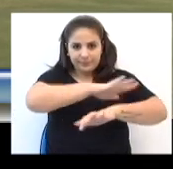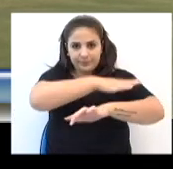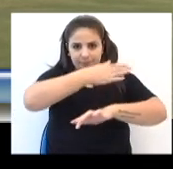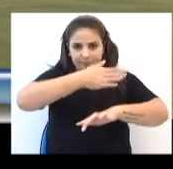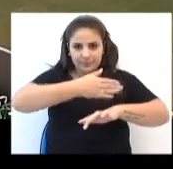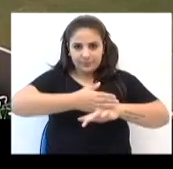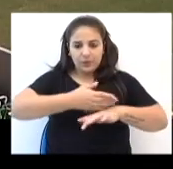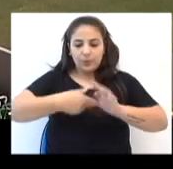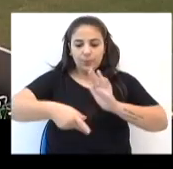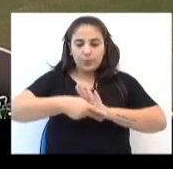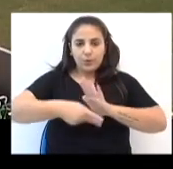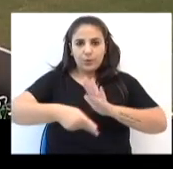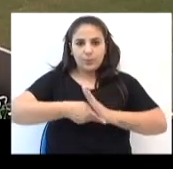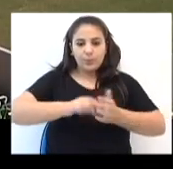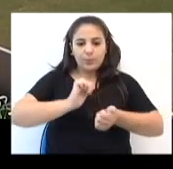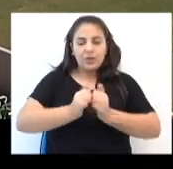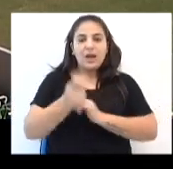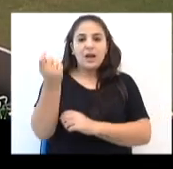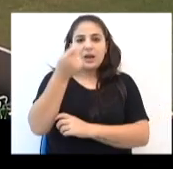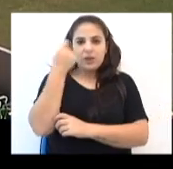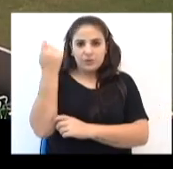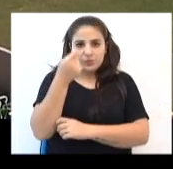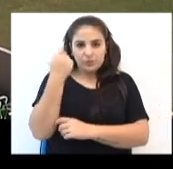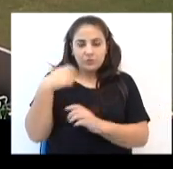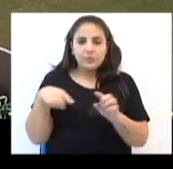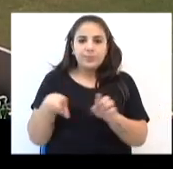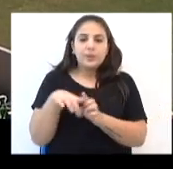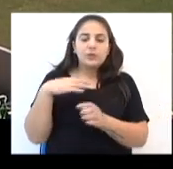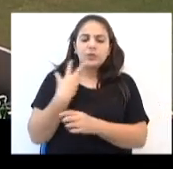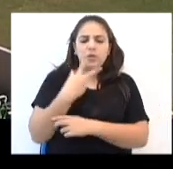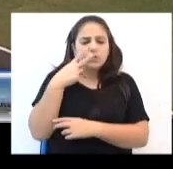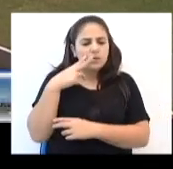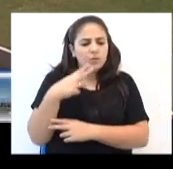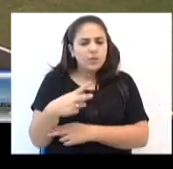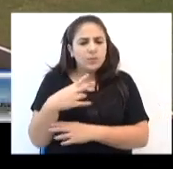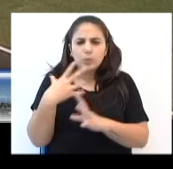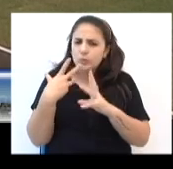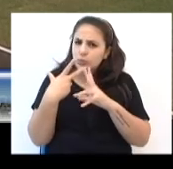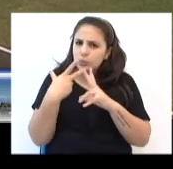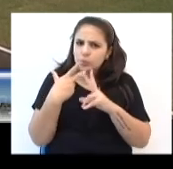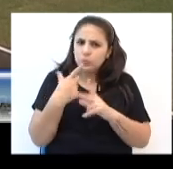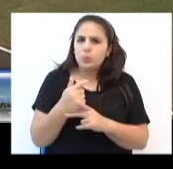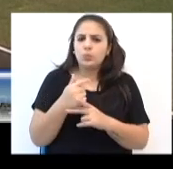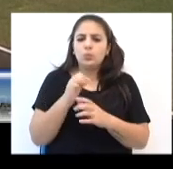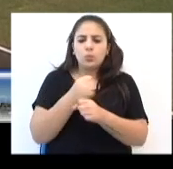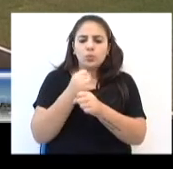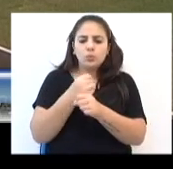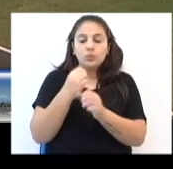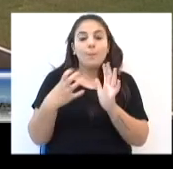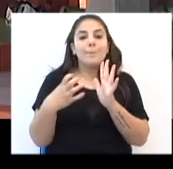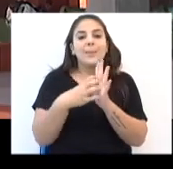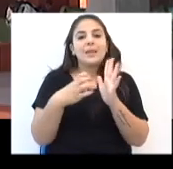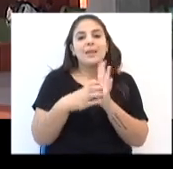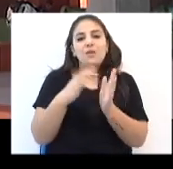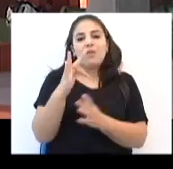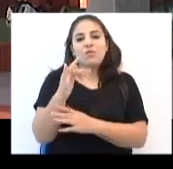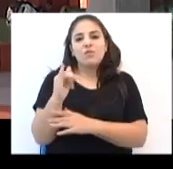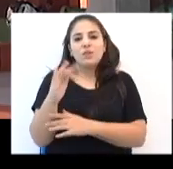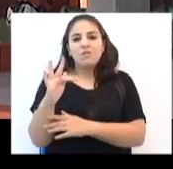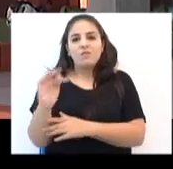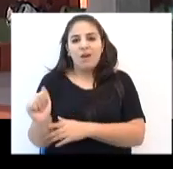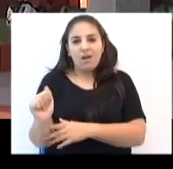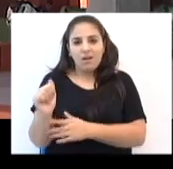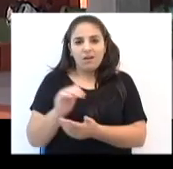Gaúcho. Lá podemos constatar que tudo o que está sendo construído é padrão FIFA. Nós estamos